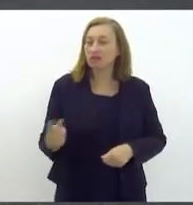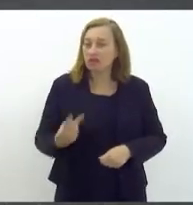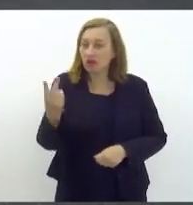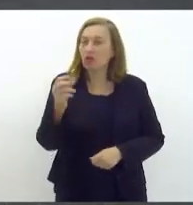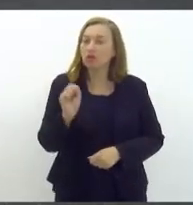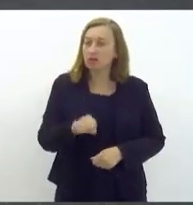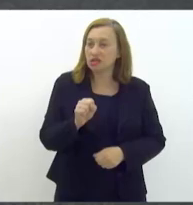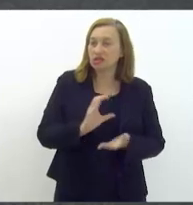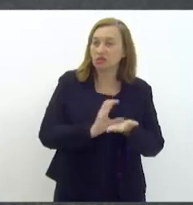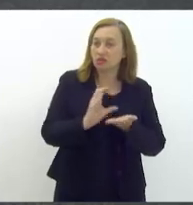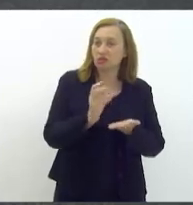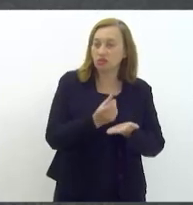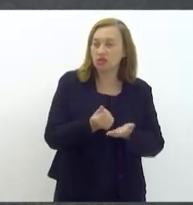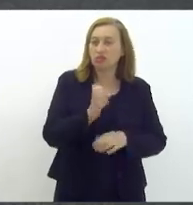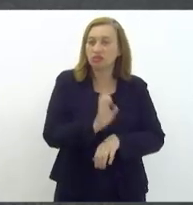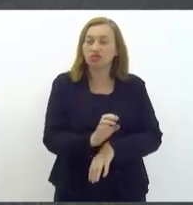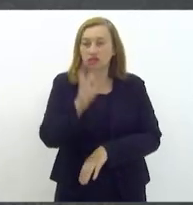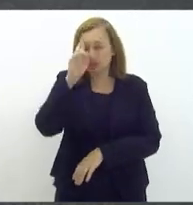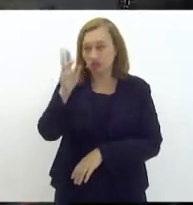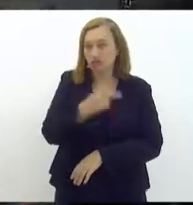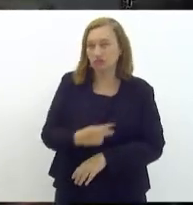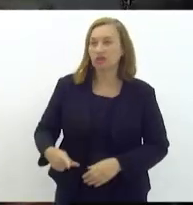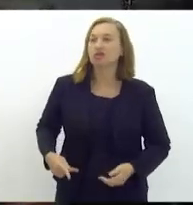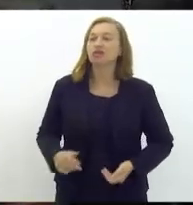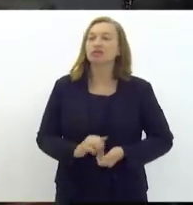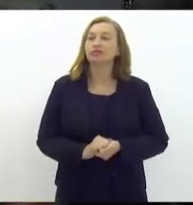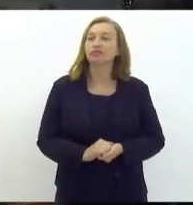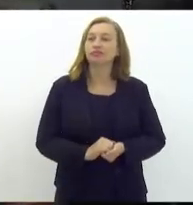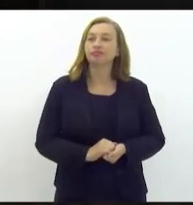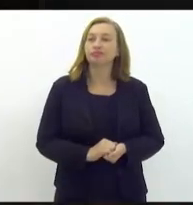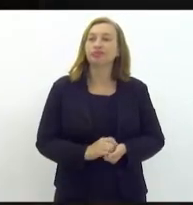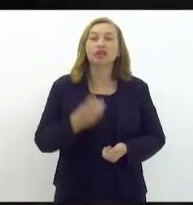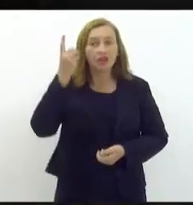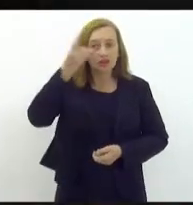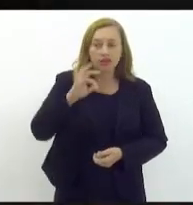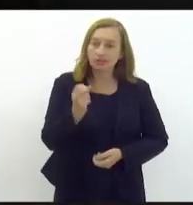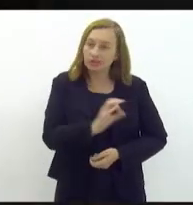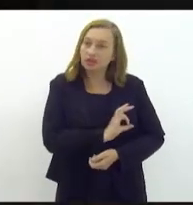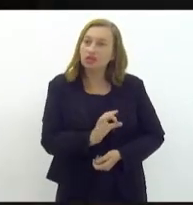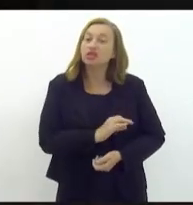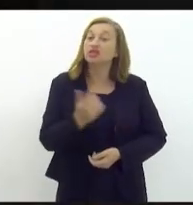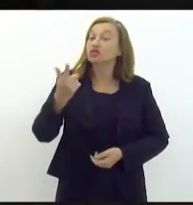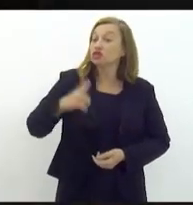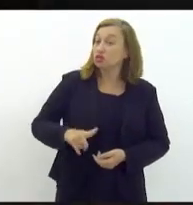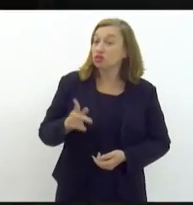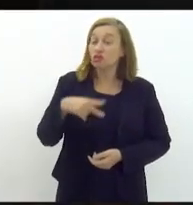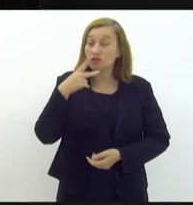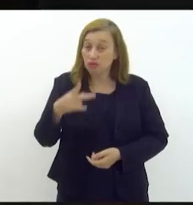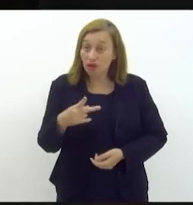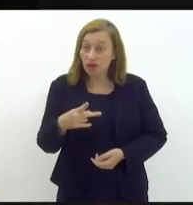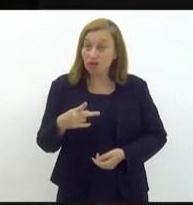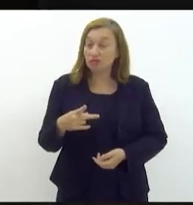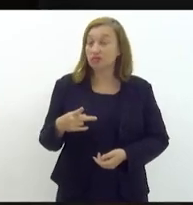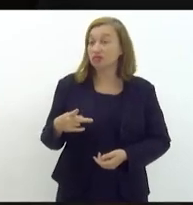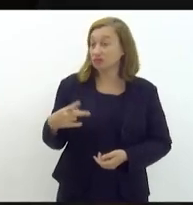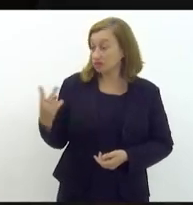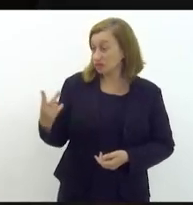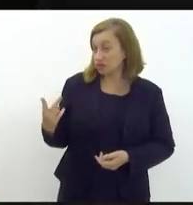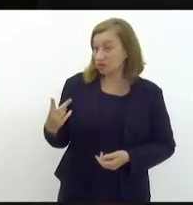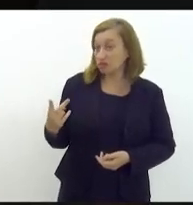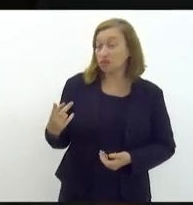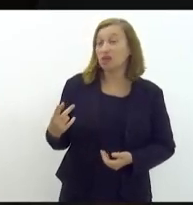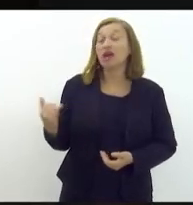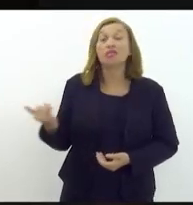no orçamento do Estado. É só isso, senhora presidenta. E aí, deputada Marca Rocha, mais uma vez eu reforço na fala de ambas a